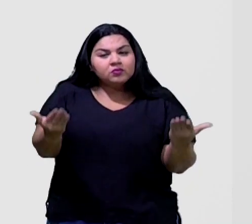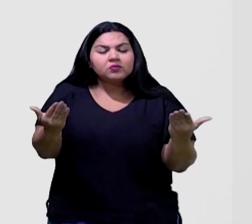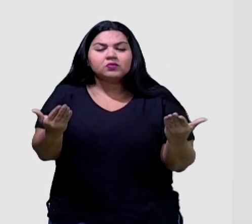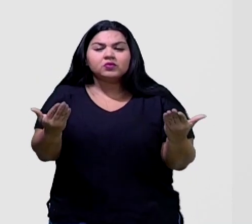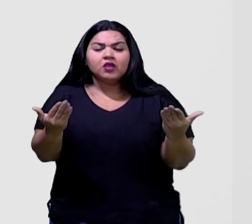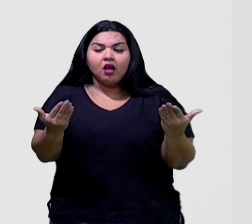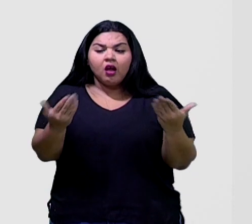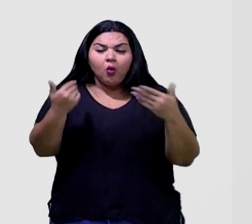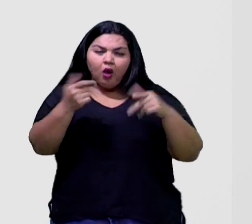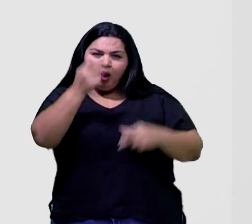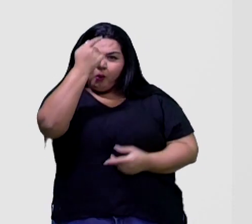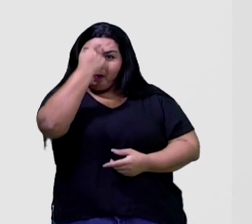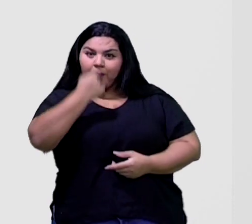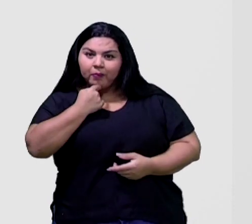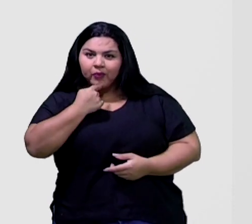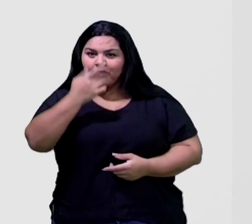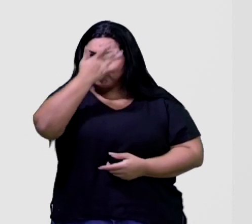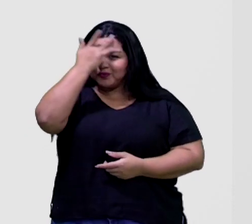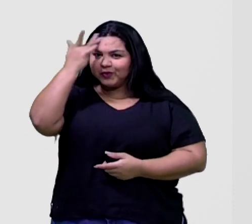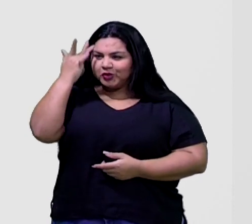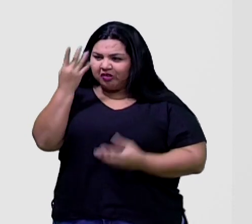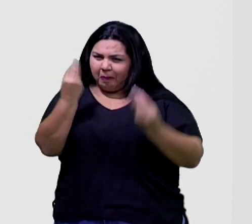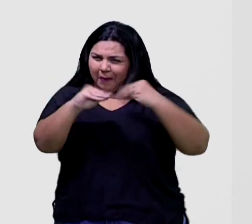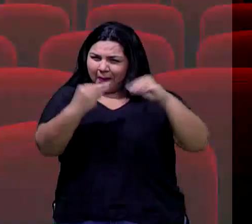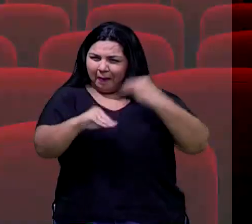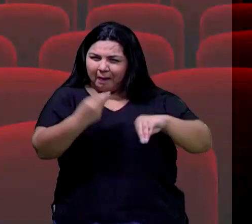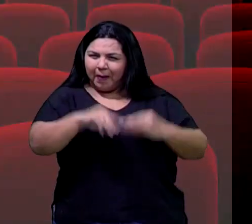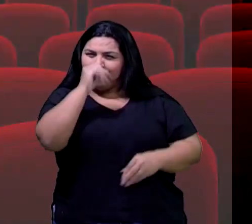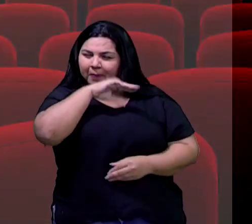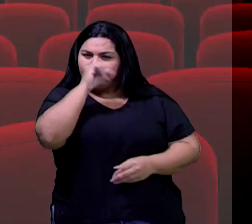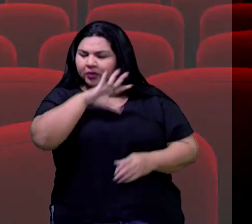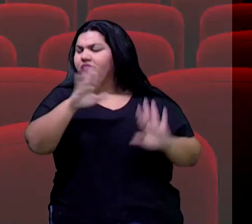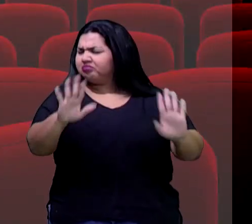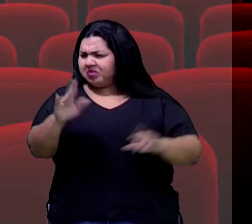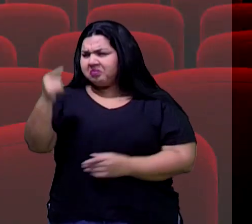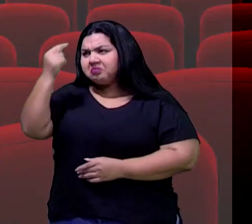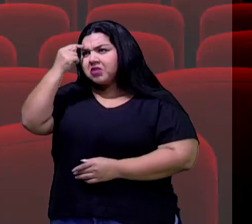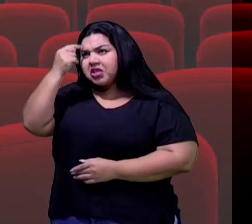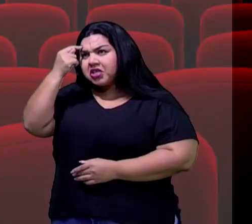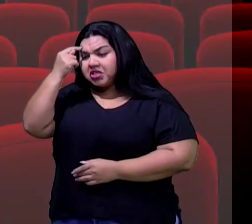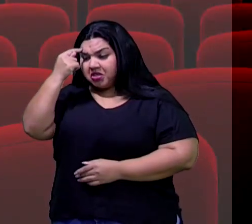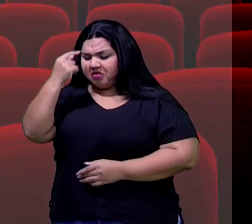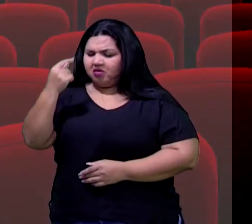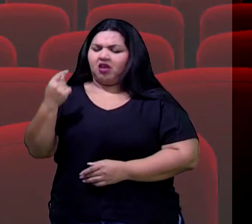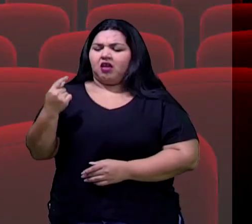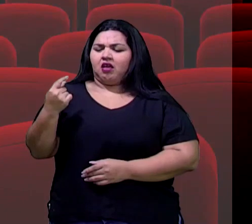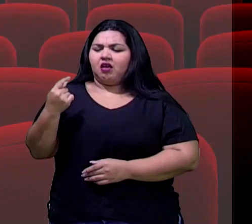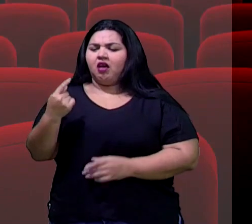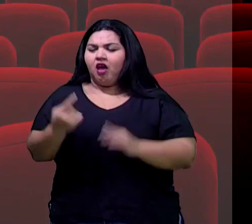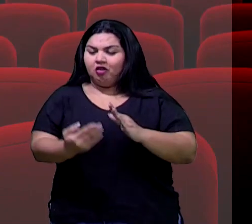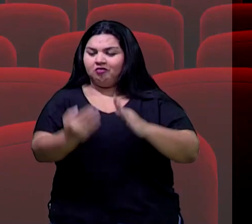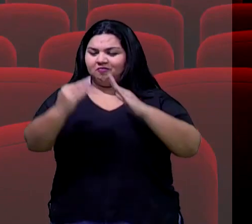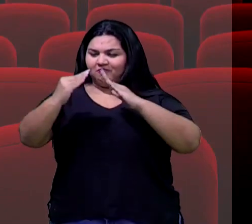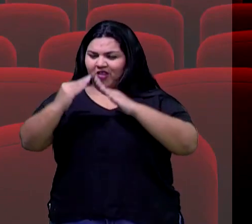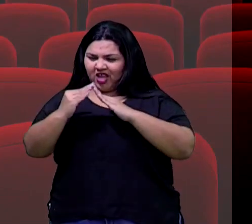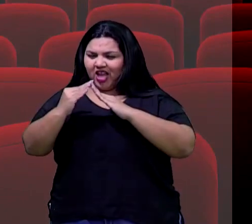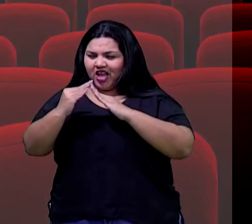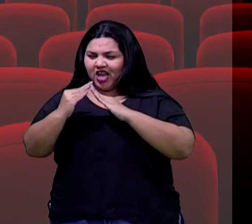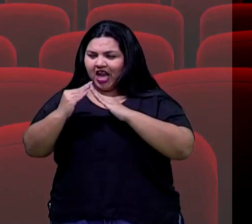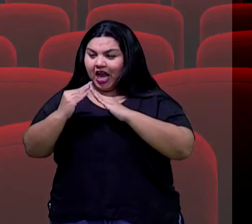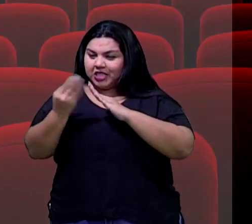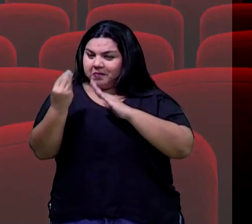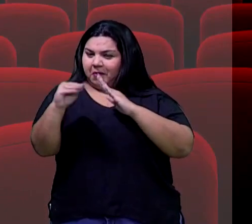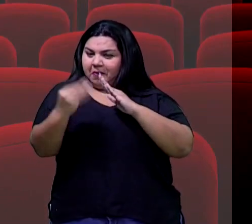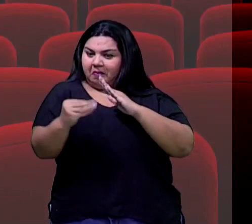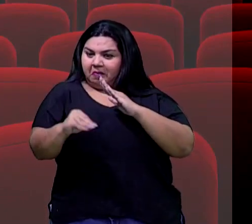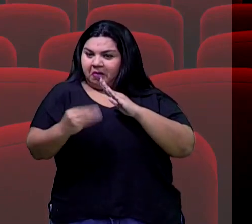até mesmo o endereço, ou seja, não pense que é porque você está num ambiente virtual que você